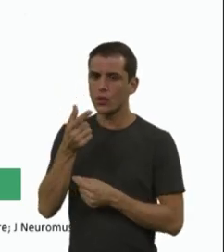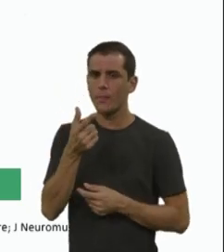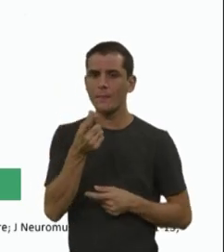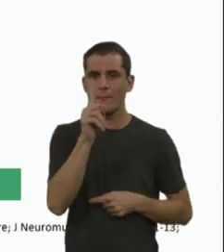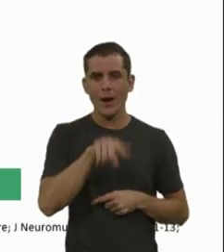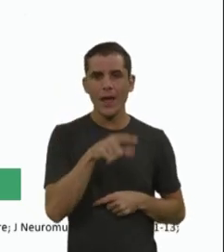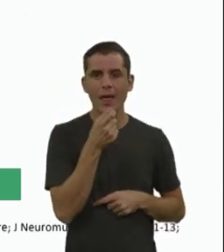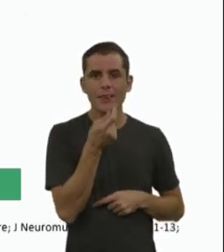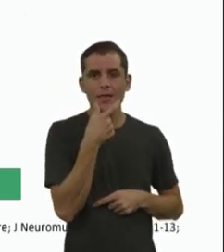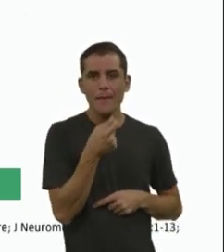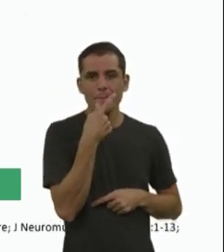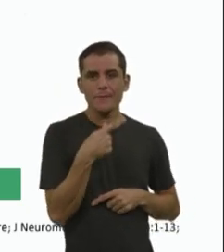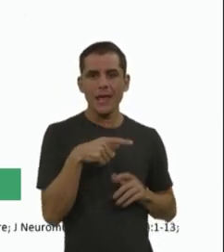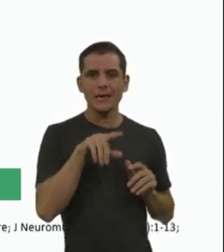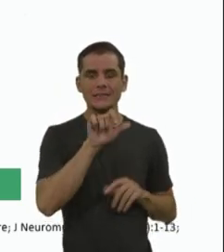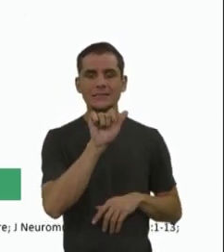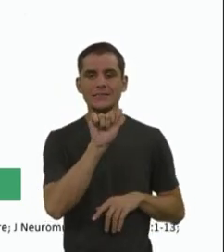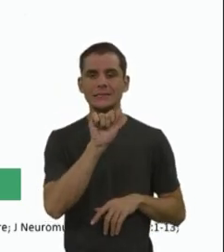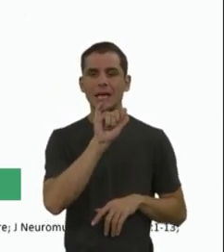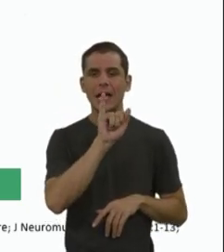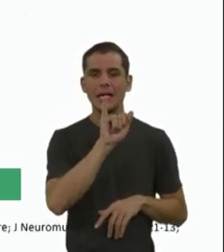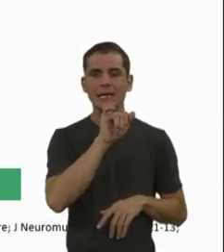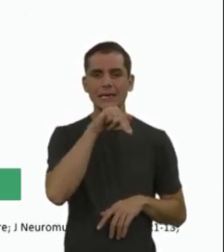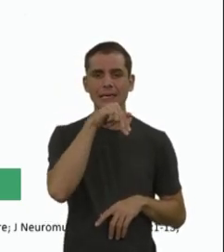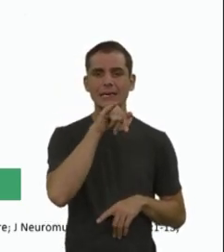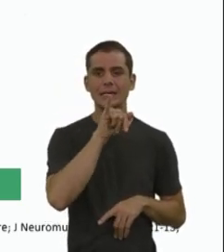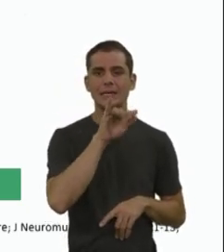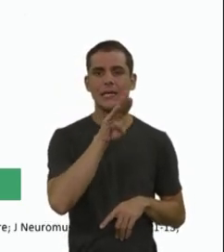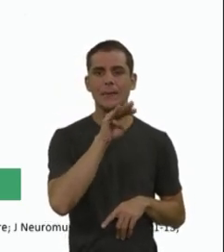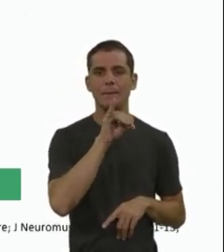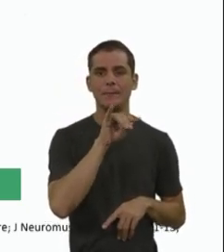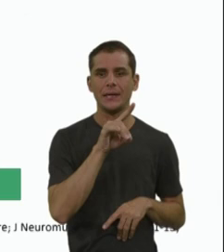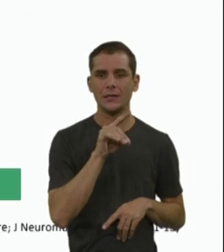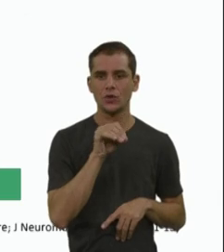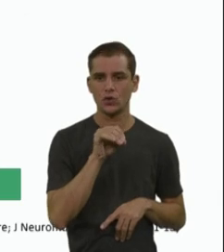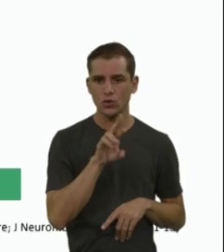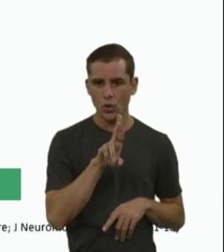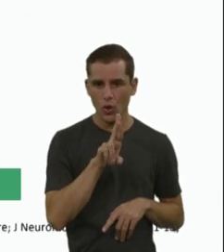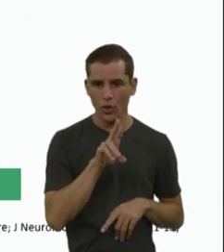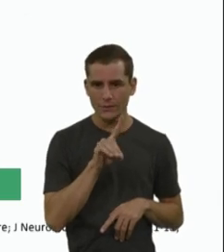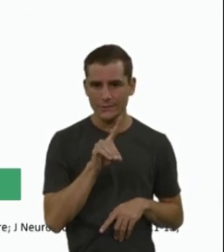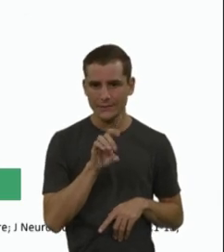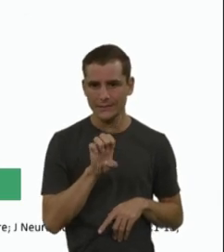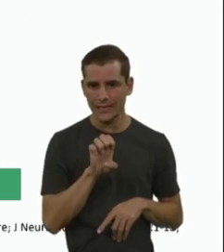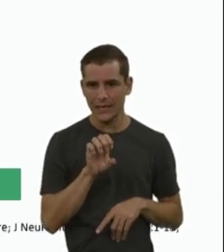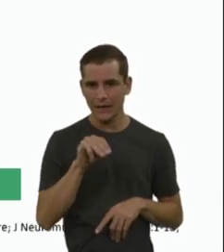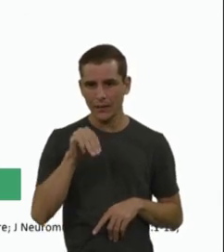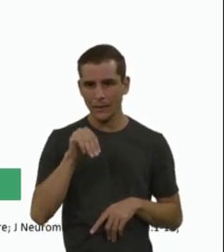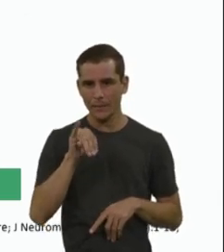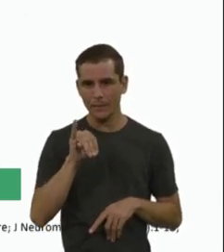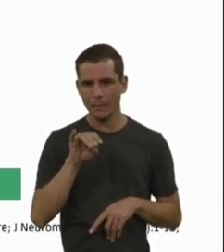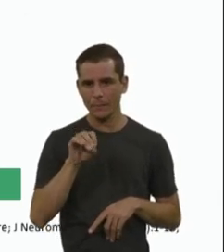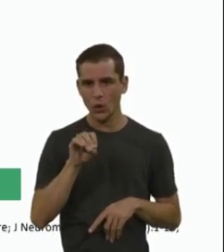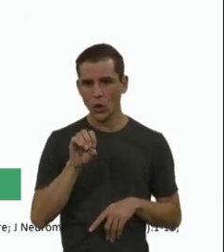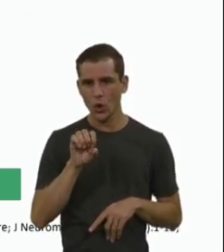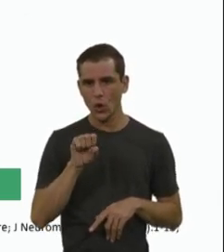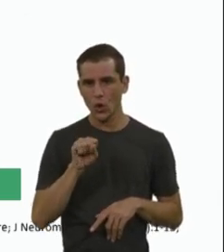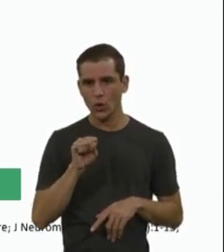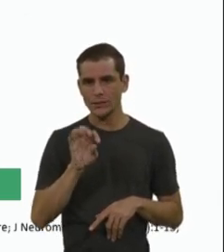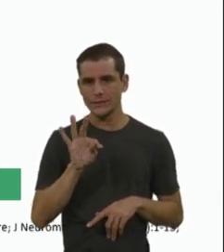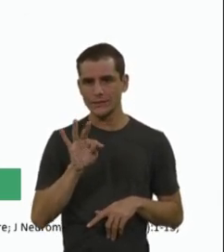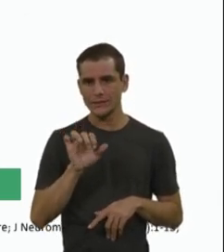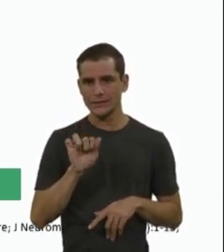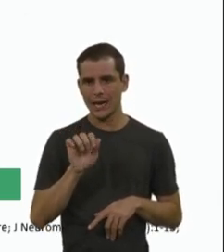miostatina, né? Então, a miostatina, ela tem a função de inibir o crescimento muscular. Então, se eu usar um